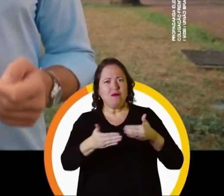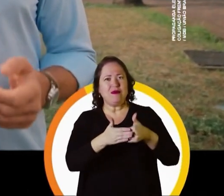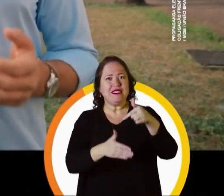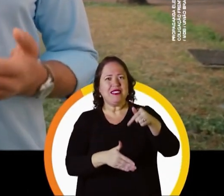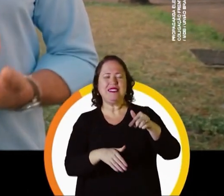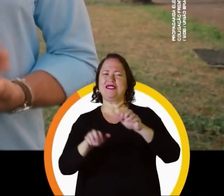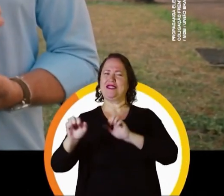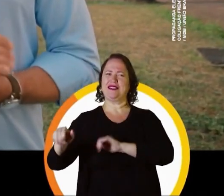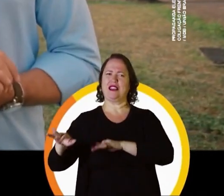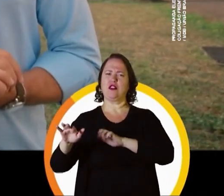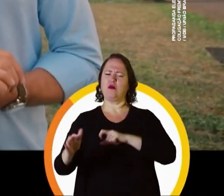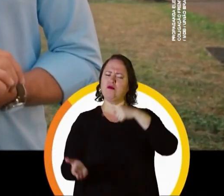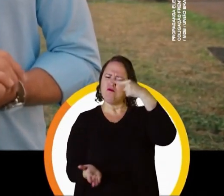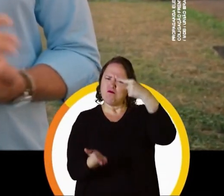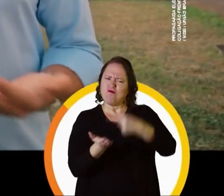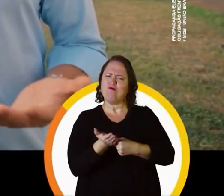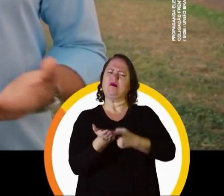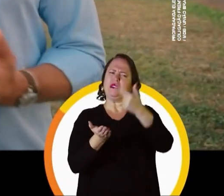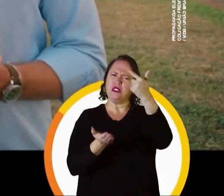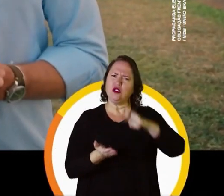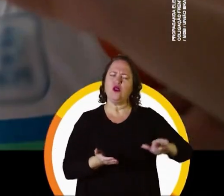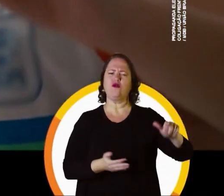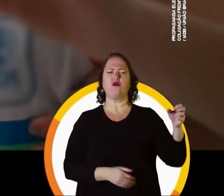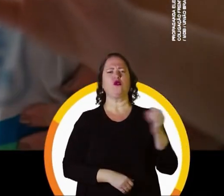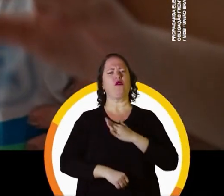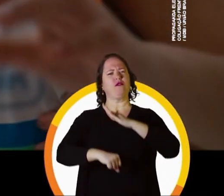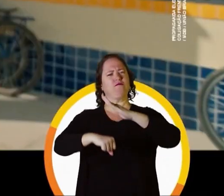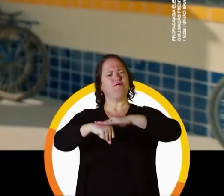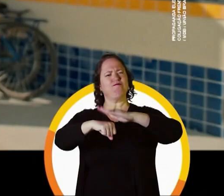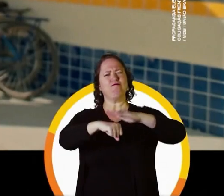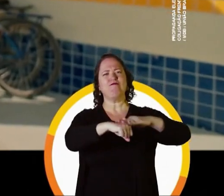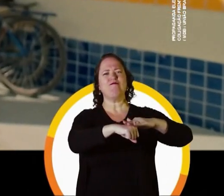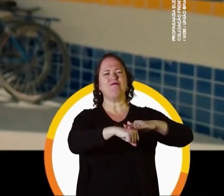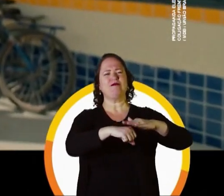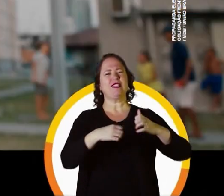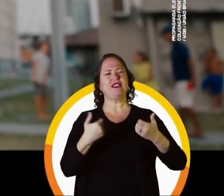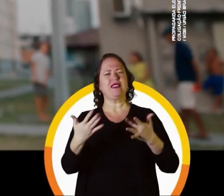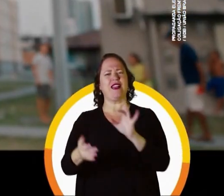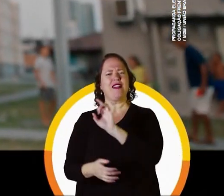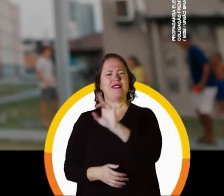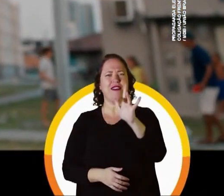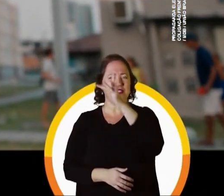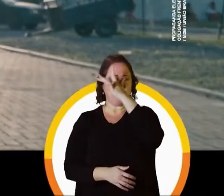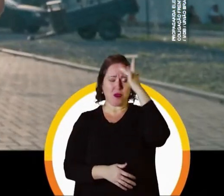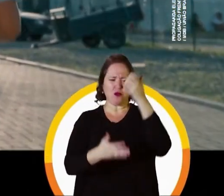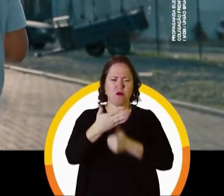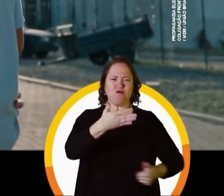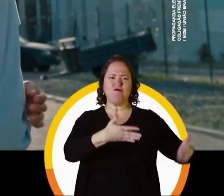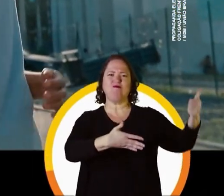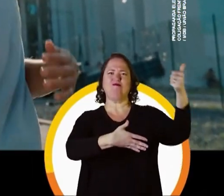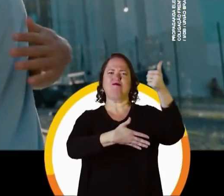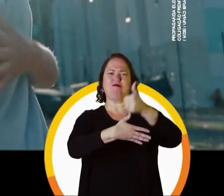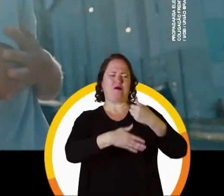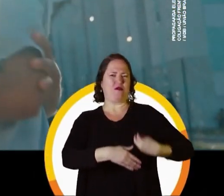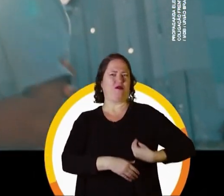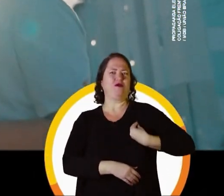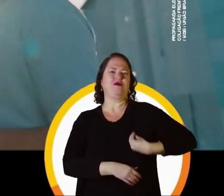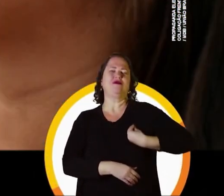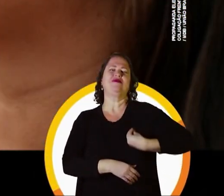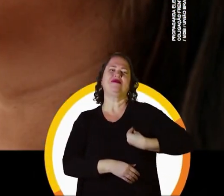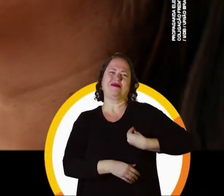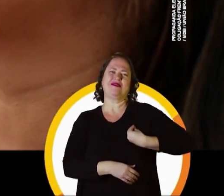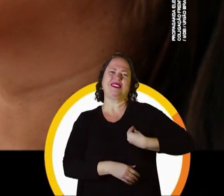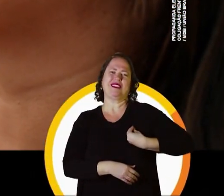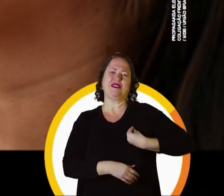nós reafirmamos o nosso compromisso com a nova independência, que deu o direito de cada recifense ser protagonista da sua própria